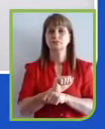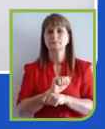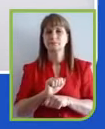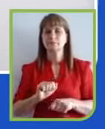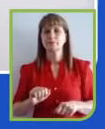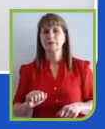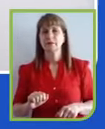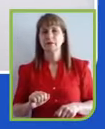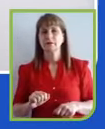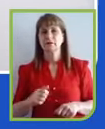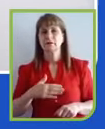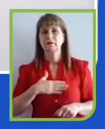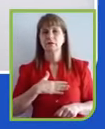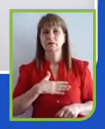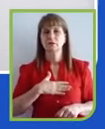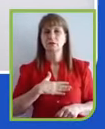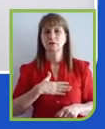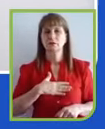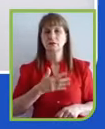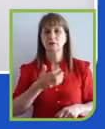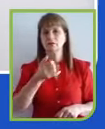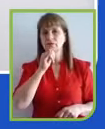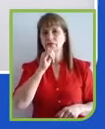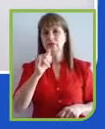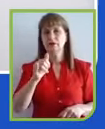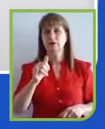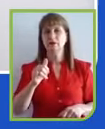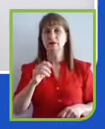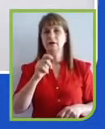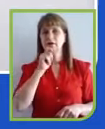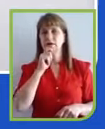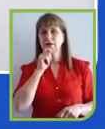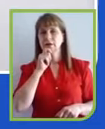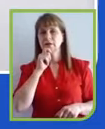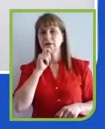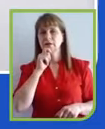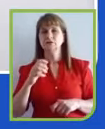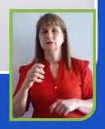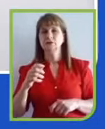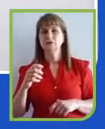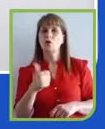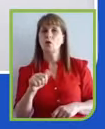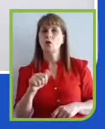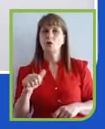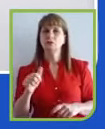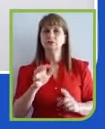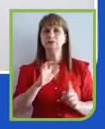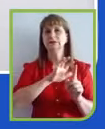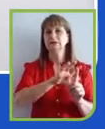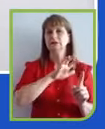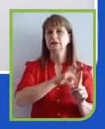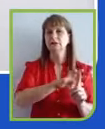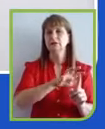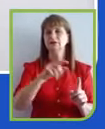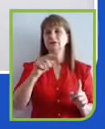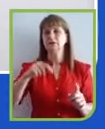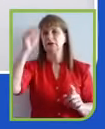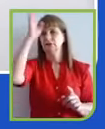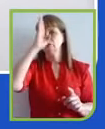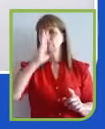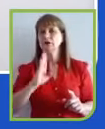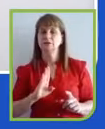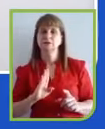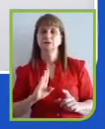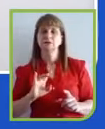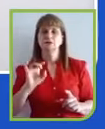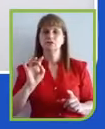Gostaria ainda de falar sobre todas essas tendências, são muito desafiadores para o Brasil. O Brasil, não só essas 11